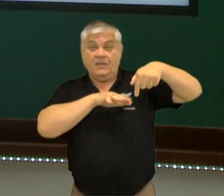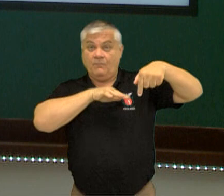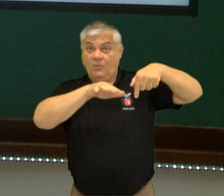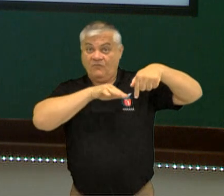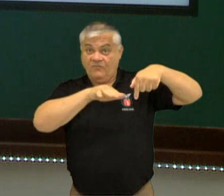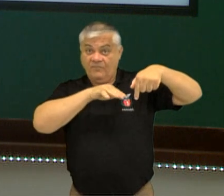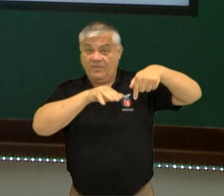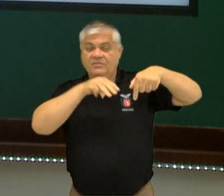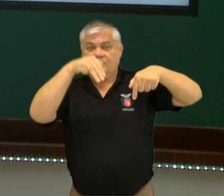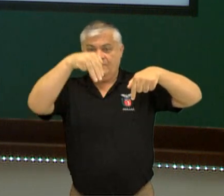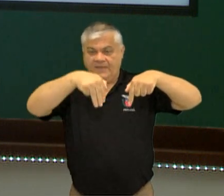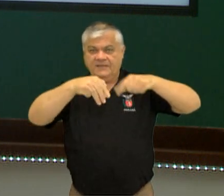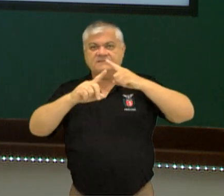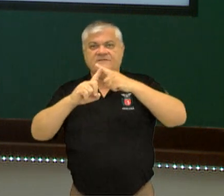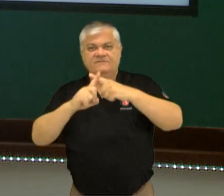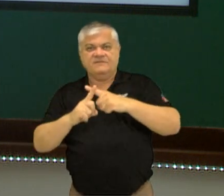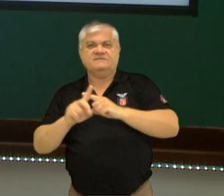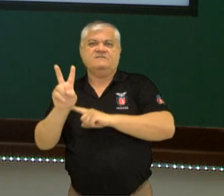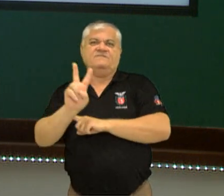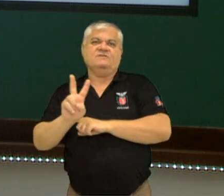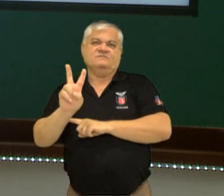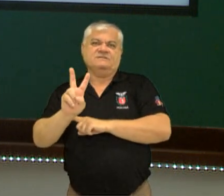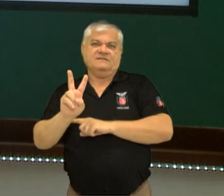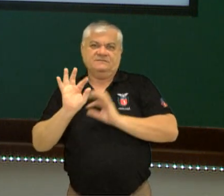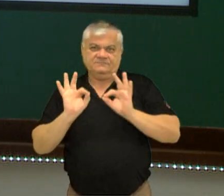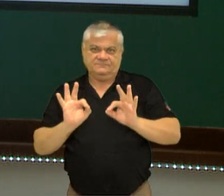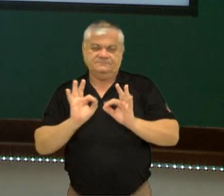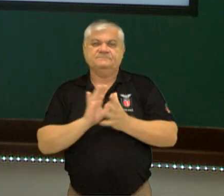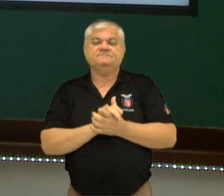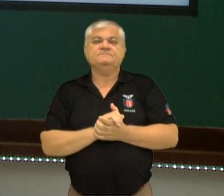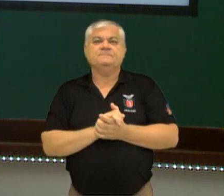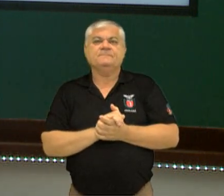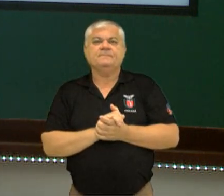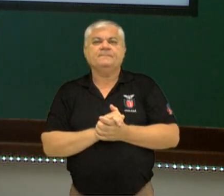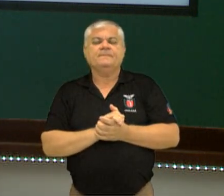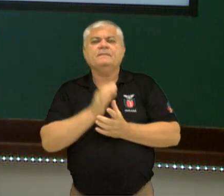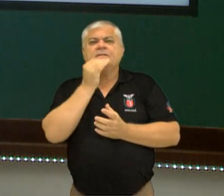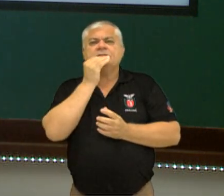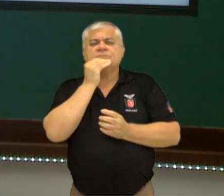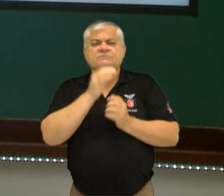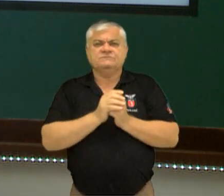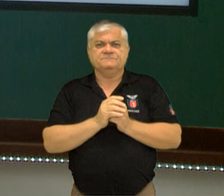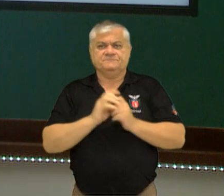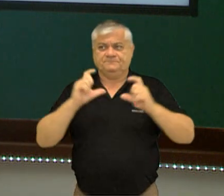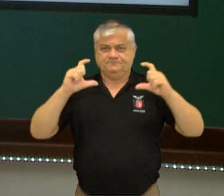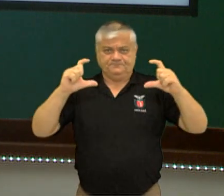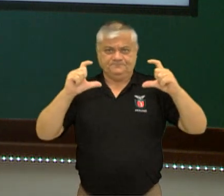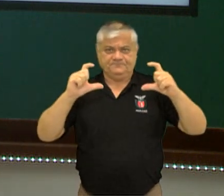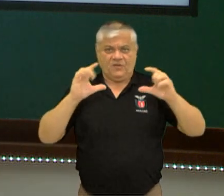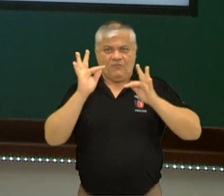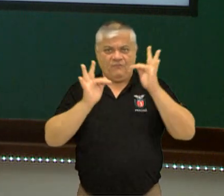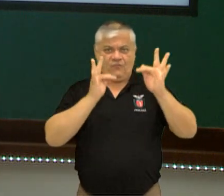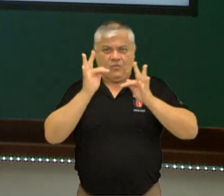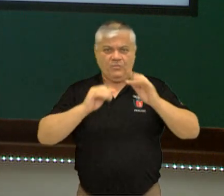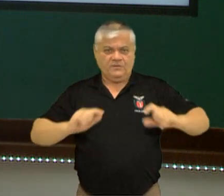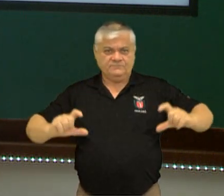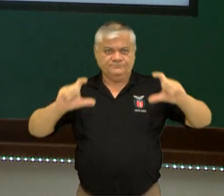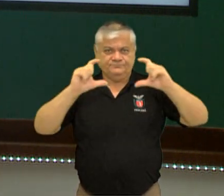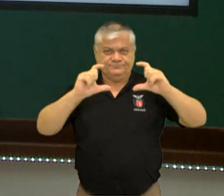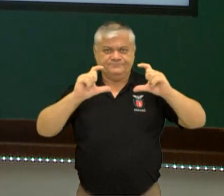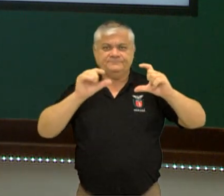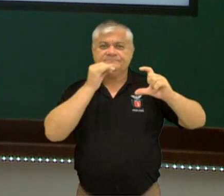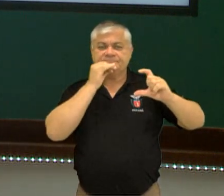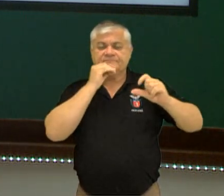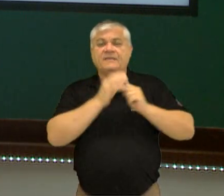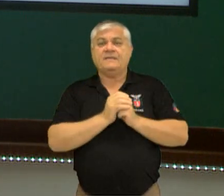é igual a massa vezes o vetor velocidade. E aí em cima dessa formulazinha aqui, que ela é medida em quilogramas por metro por segundo,